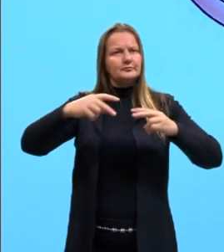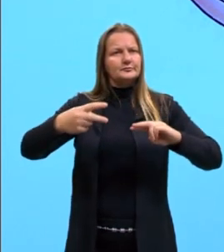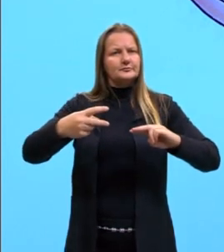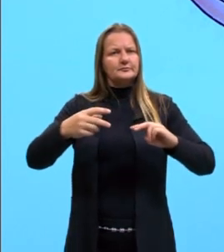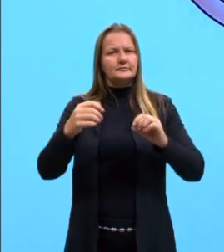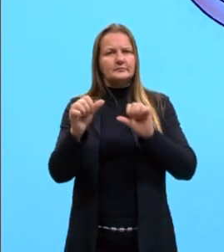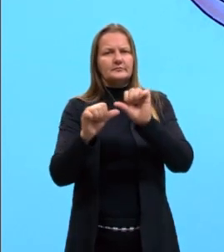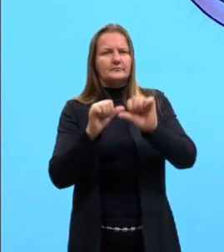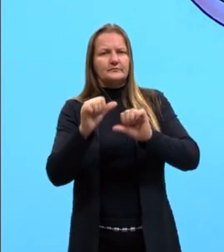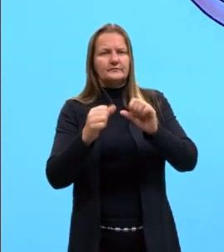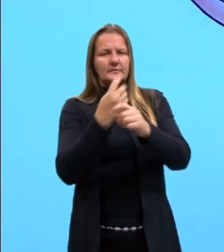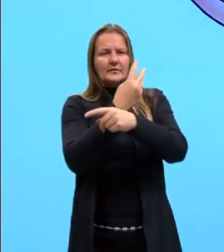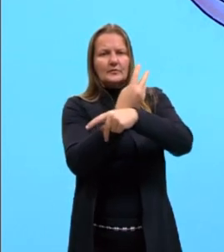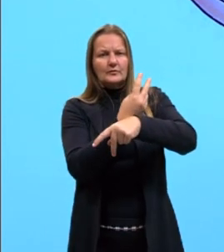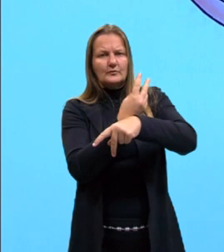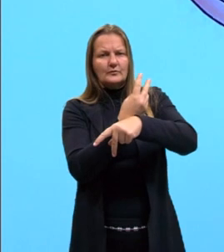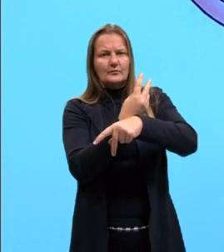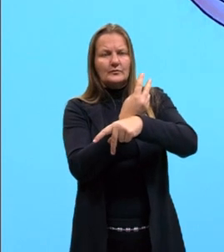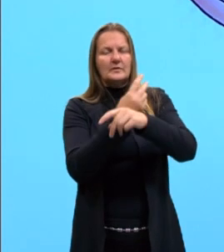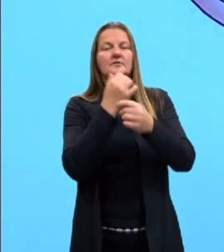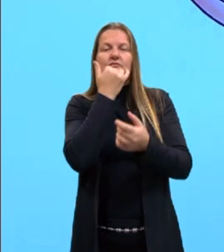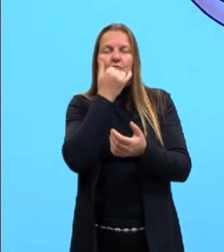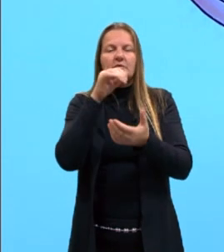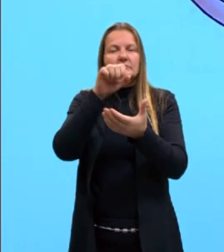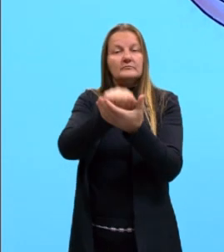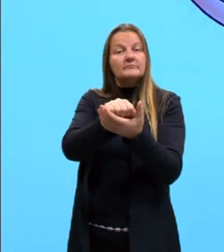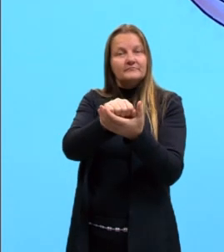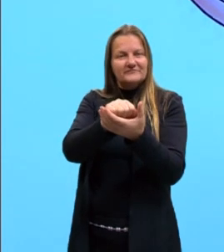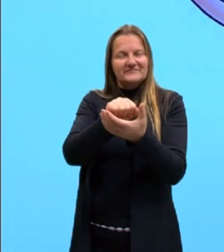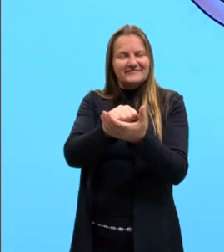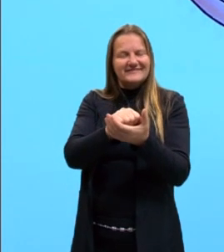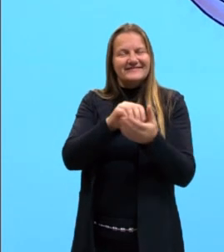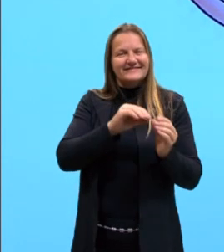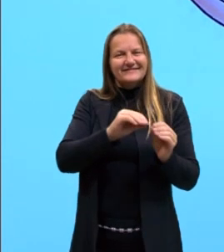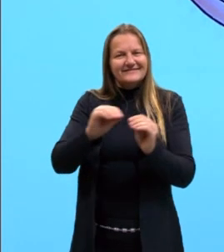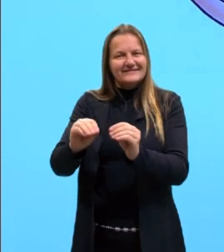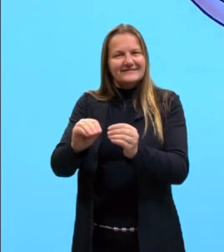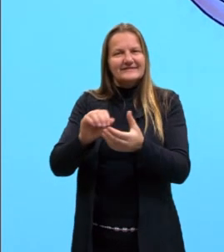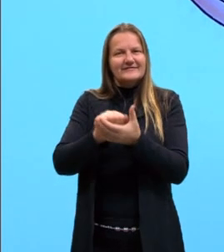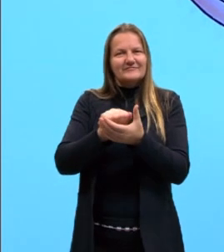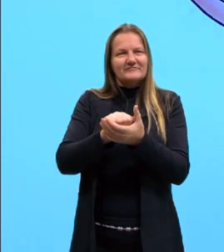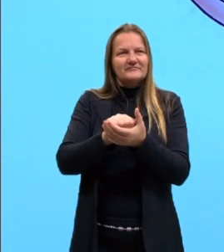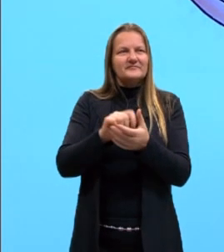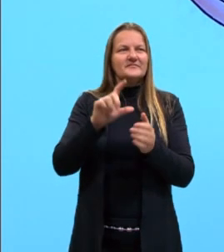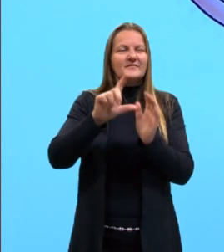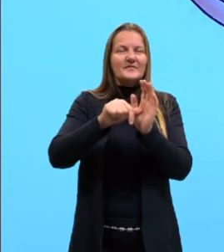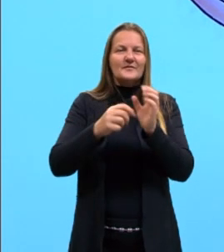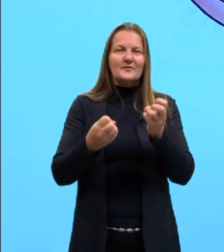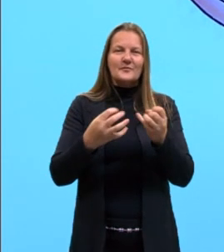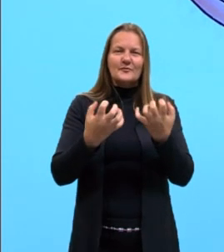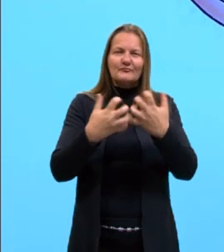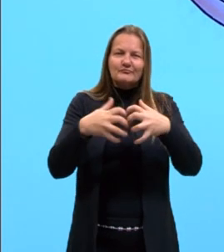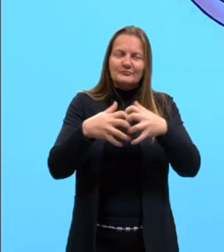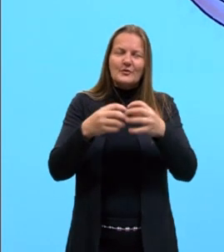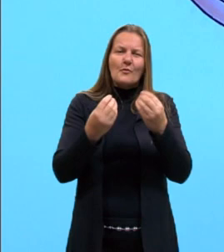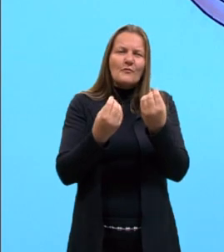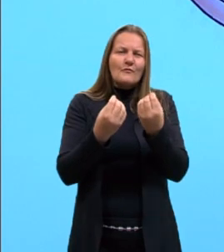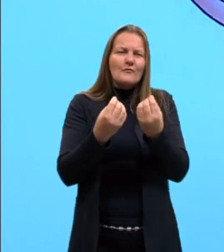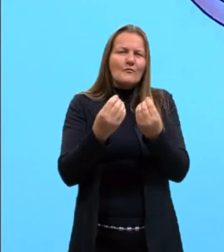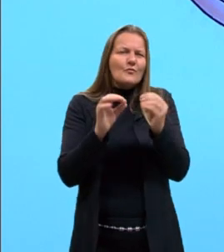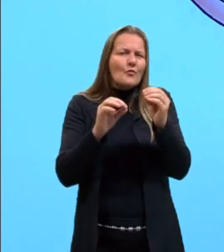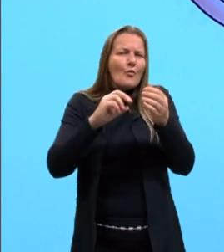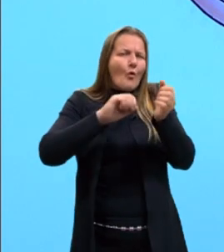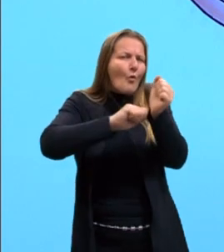o ribossomo pega ele, o RNA transportador leva, e aí ocorre a tradução desse